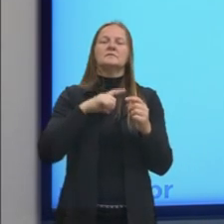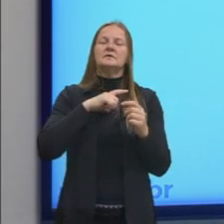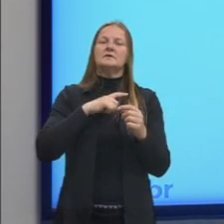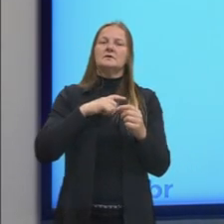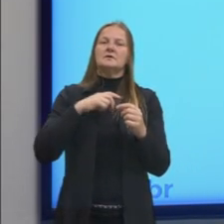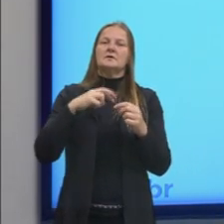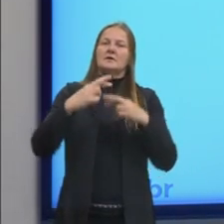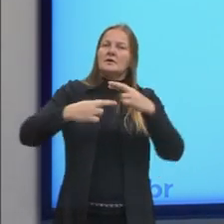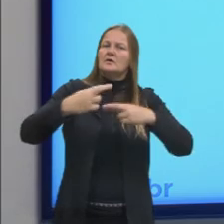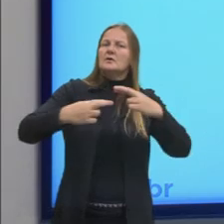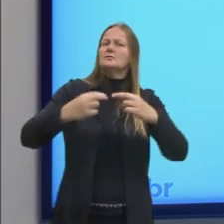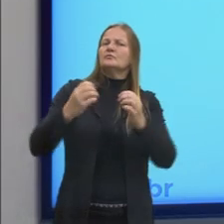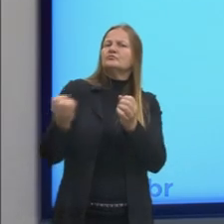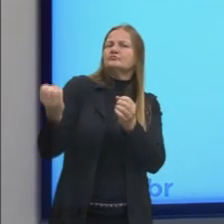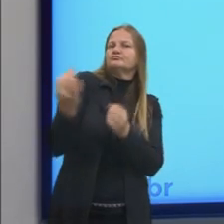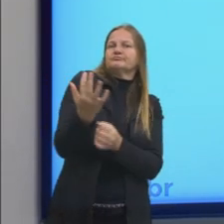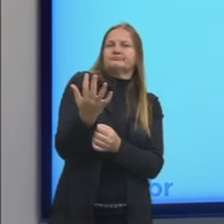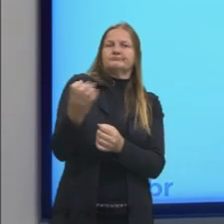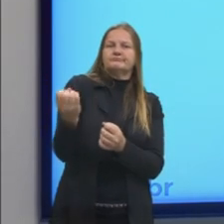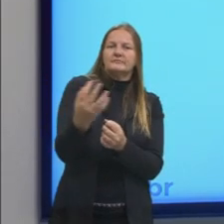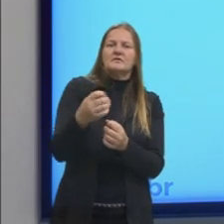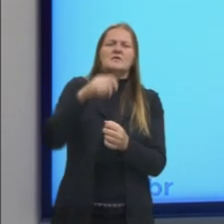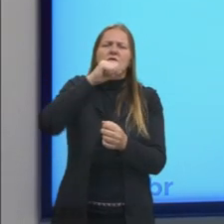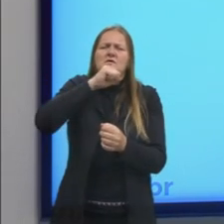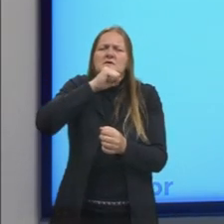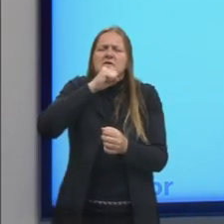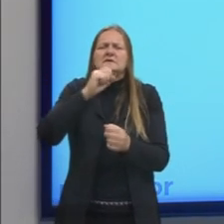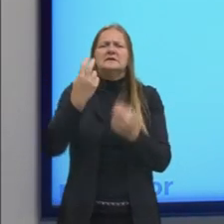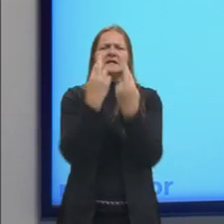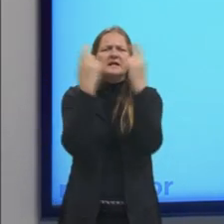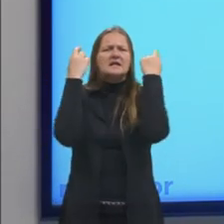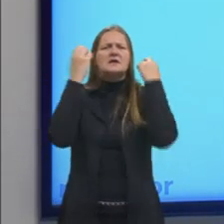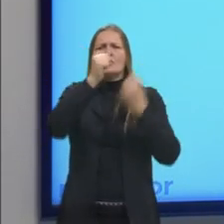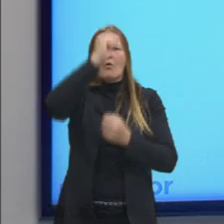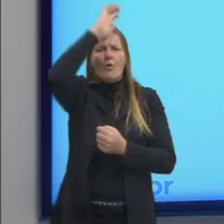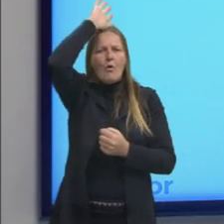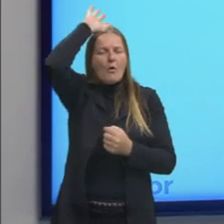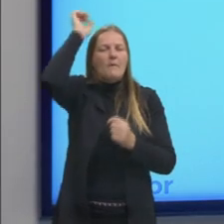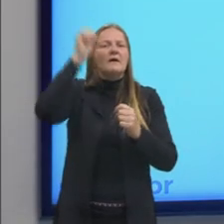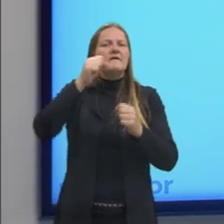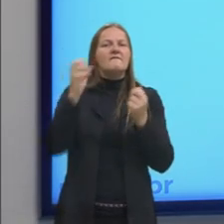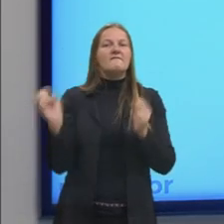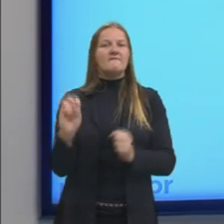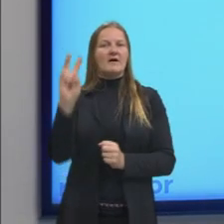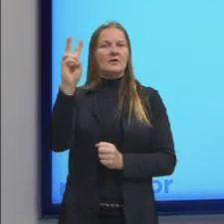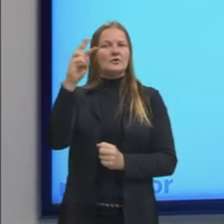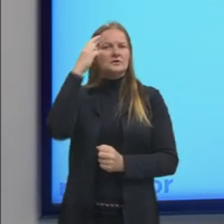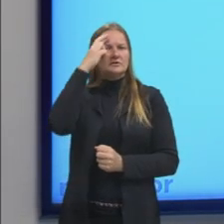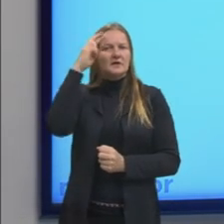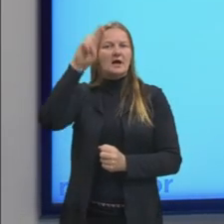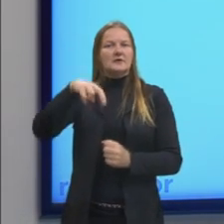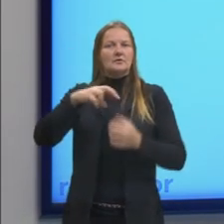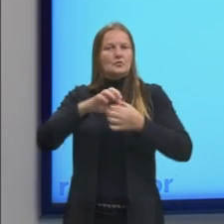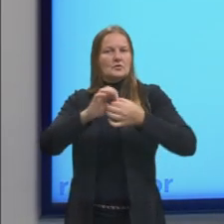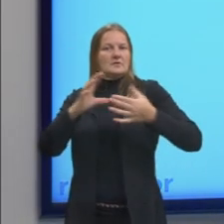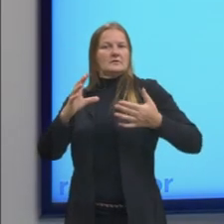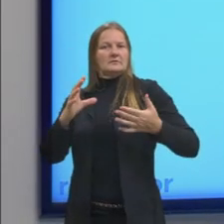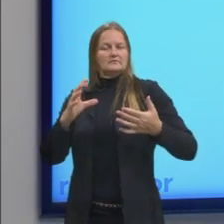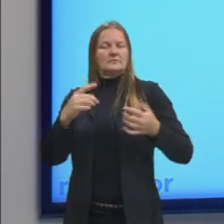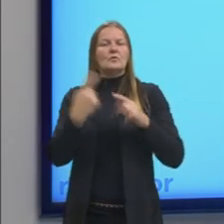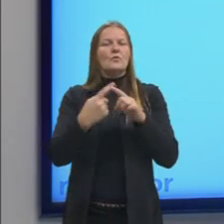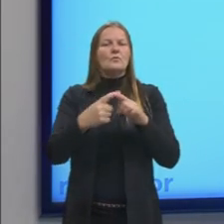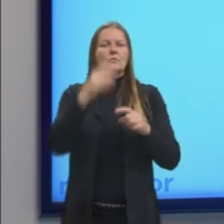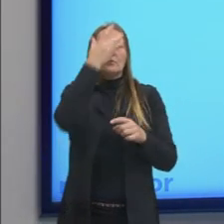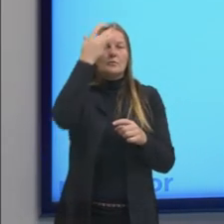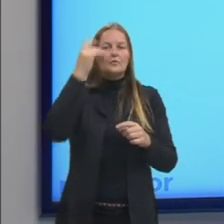renascimento, na busca dos antigos valores greco-romanos, principalmente da razão e a liberdade, em que o ser